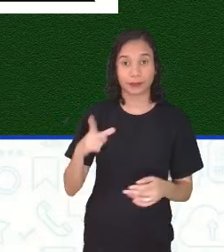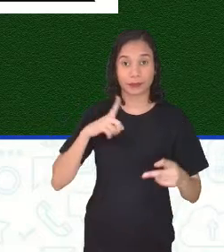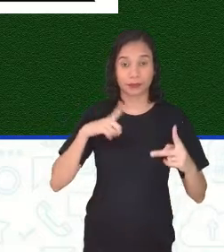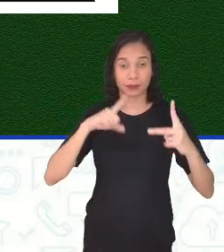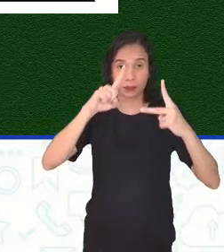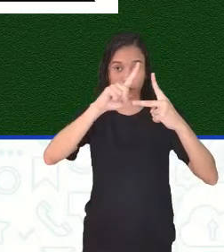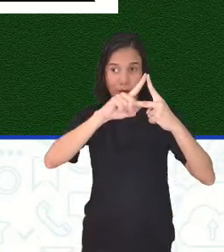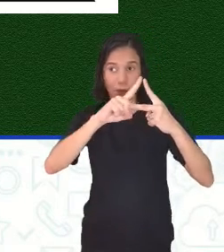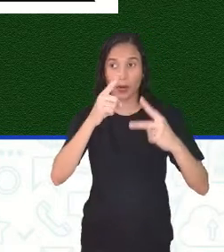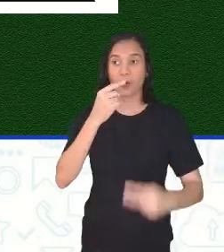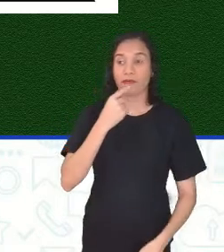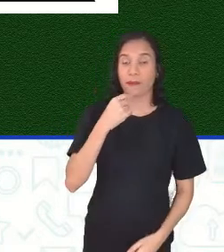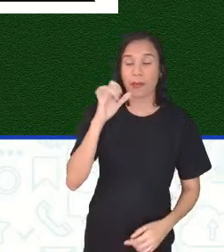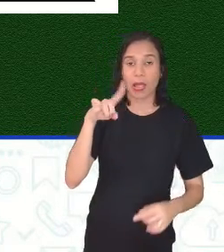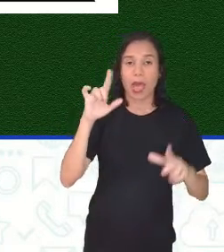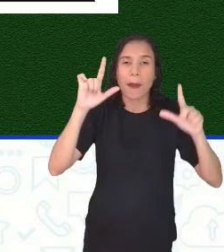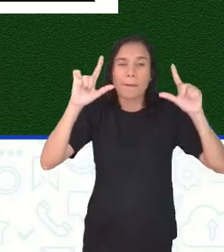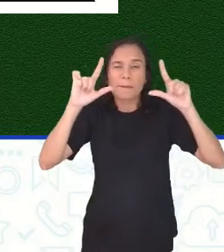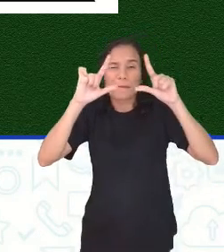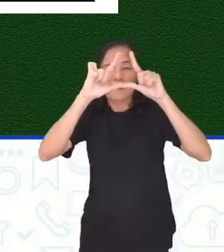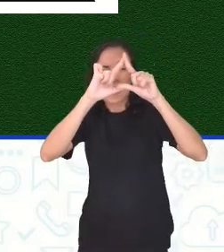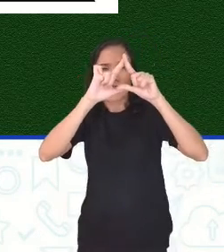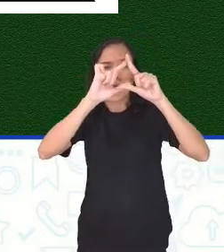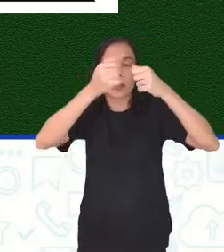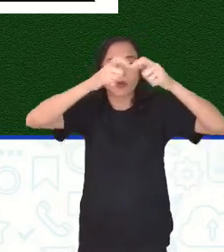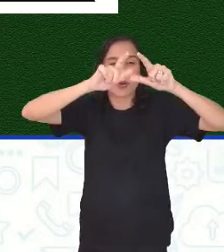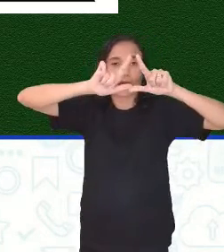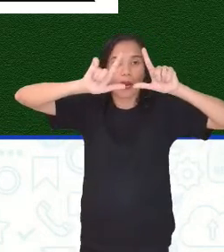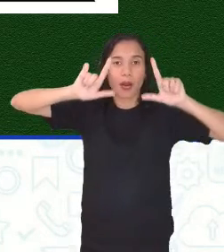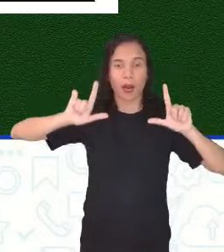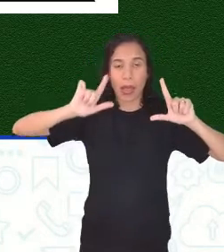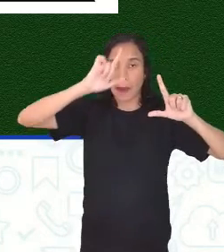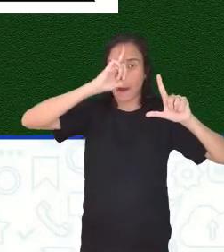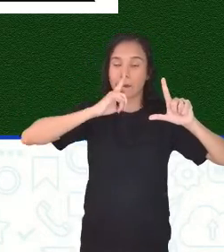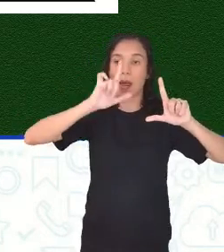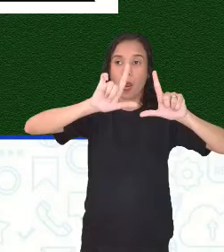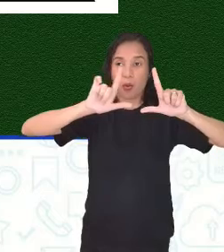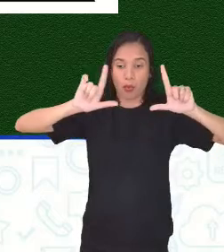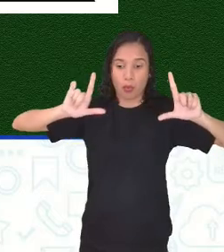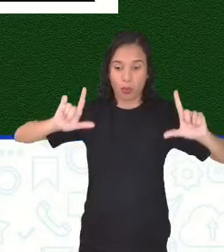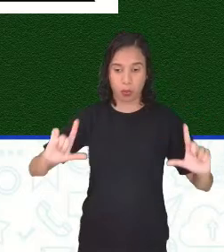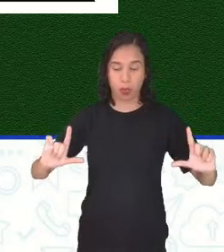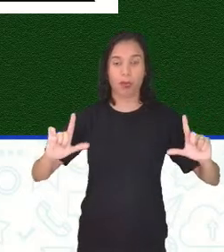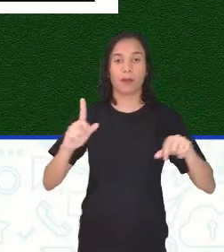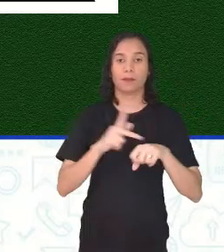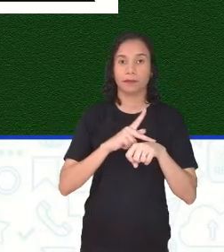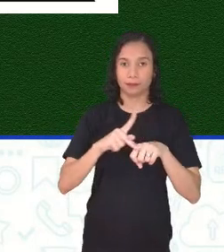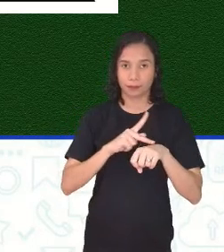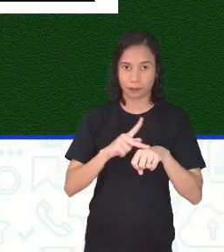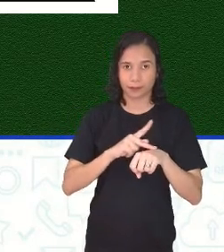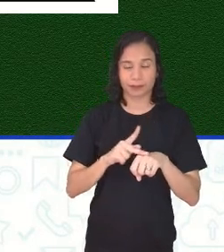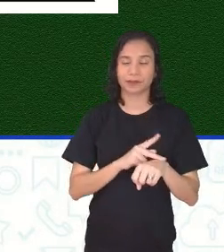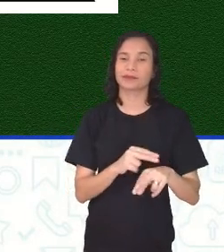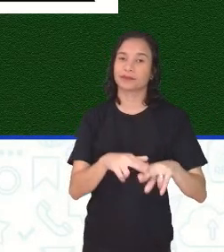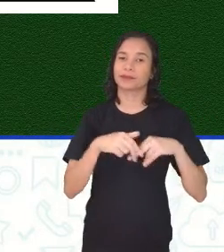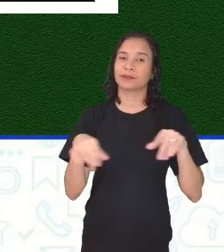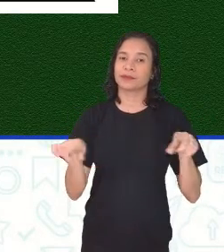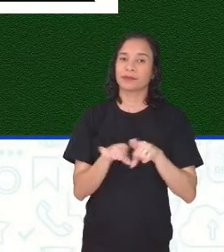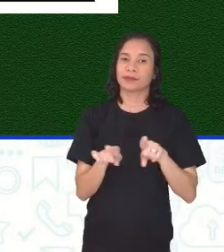triângulo vermelhinho é menor. Aí eu amplio pro amarelo e, por último, no preto. E